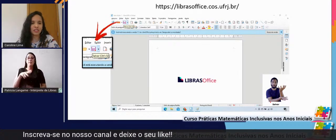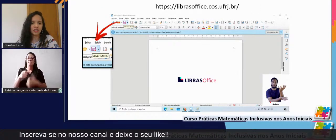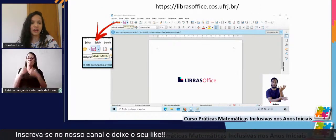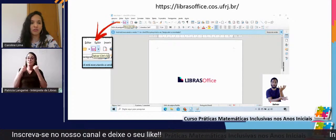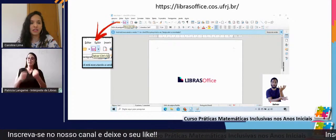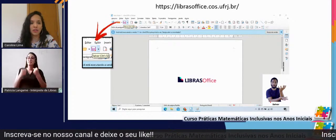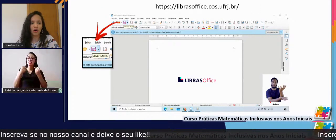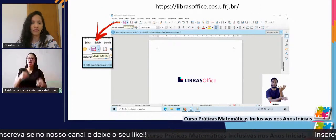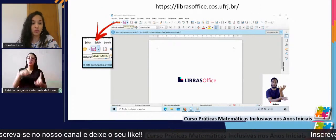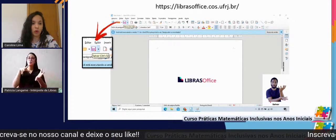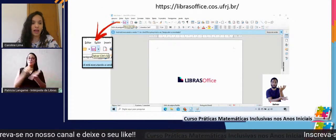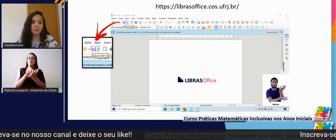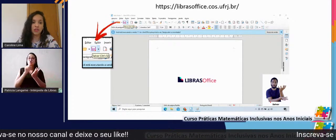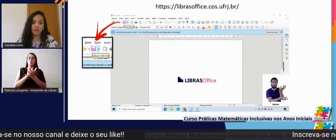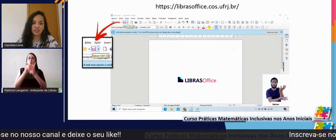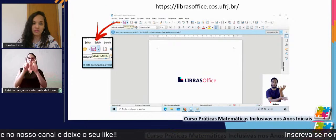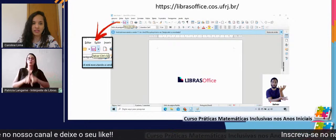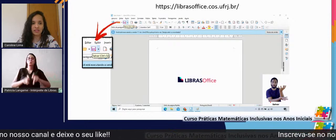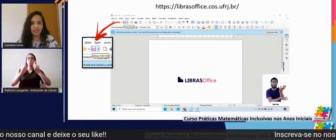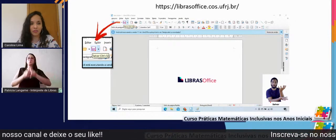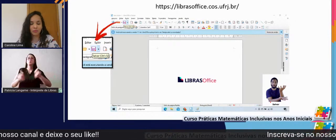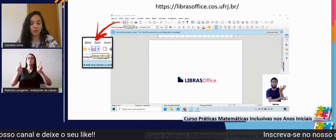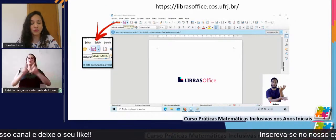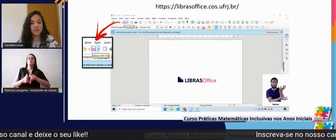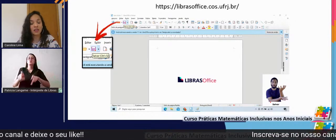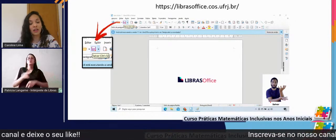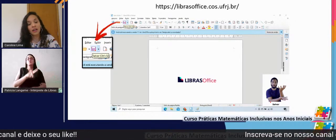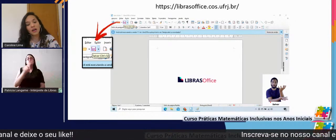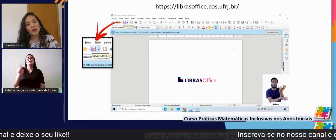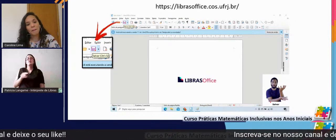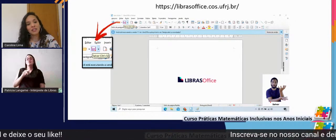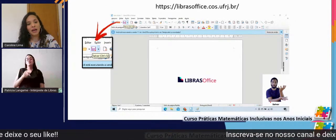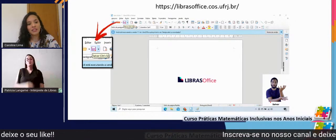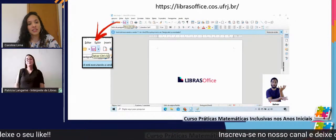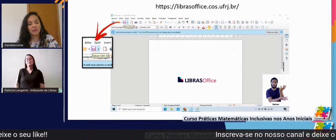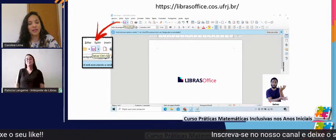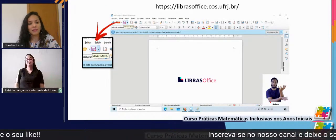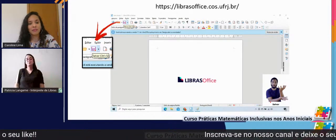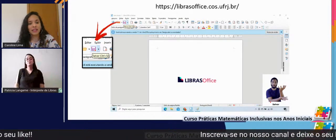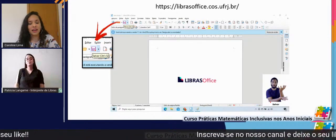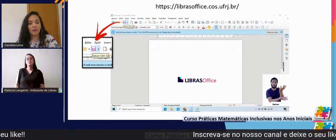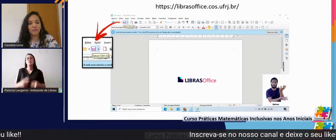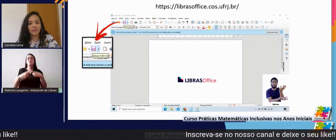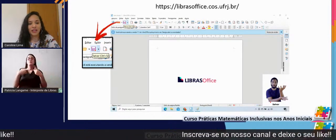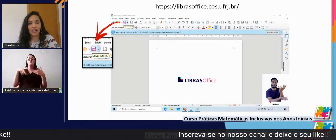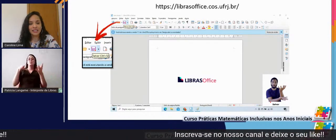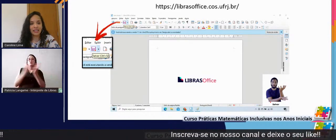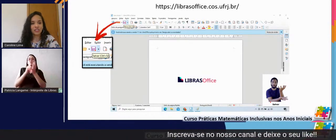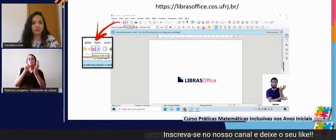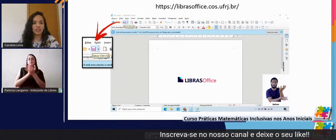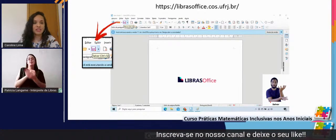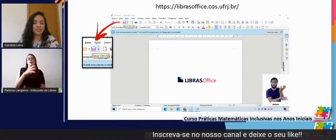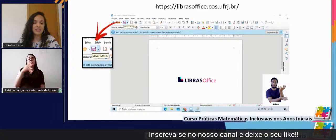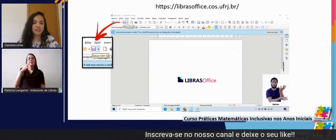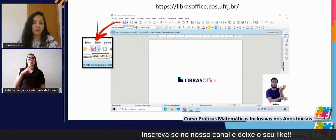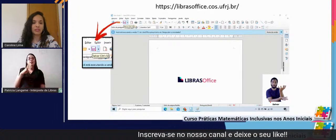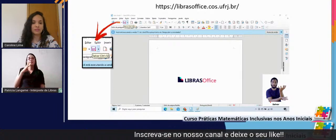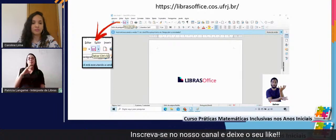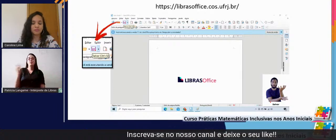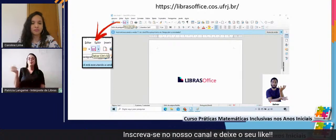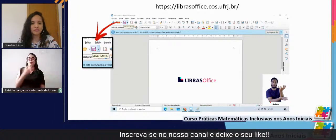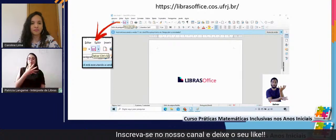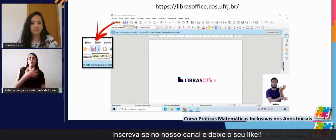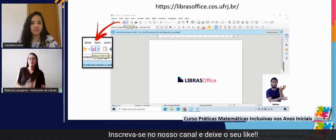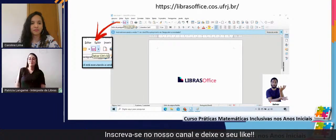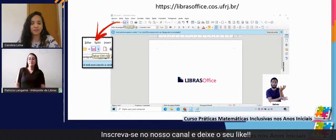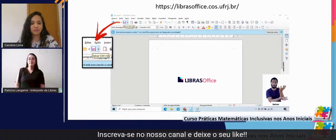vocês se vocês tiveram LibreOffice ou LibreOffice não sei exatamente a pronúncia mas baixem é bem legal é recente foi lançado essa semana